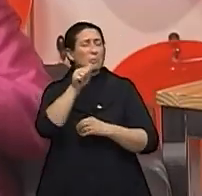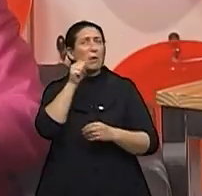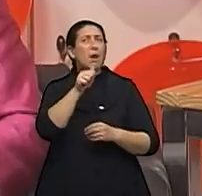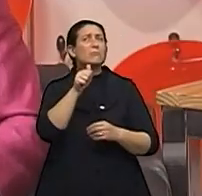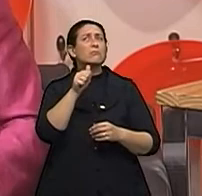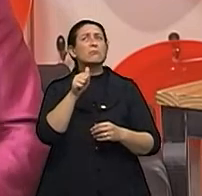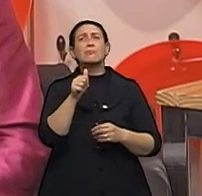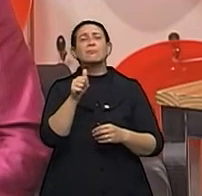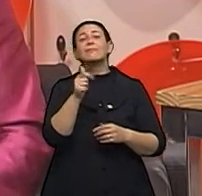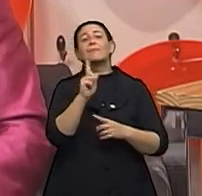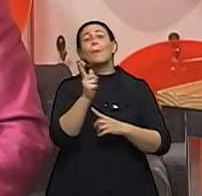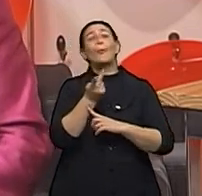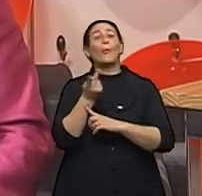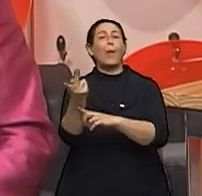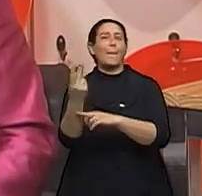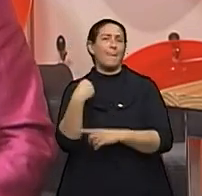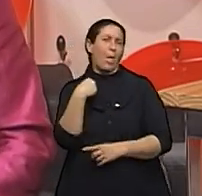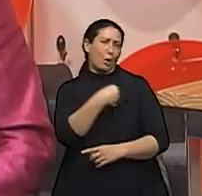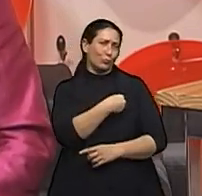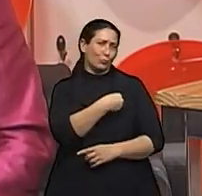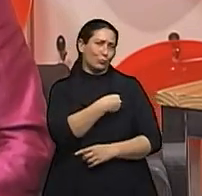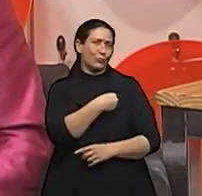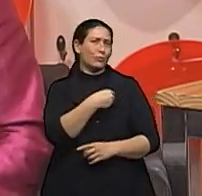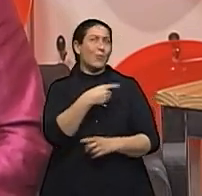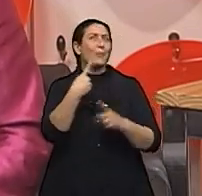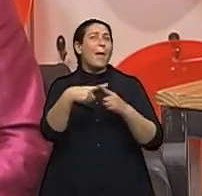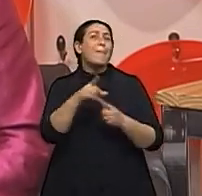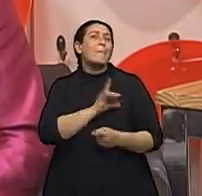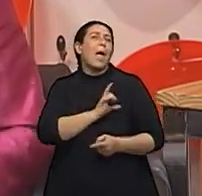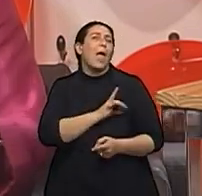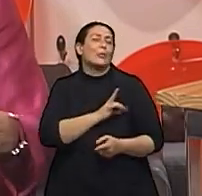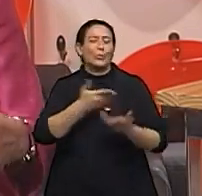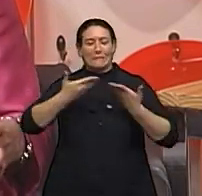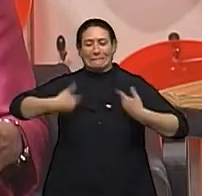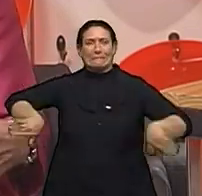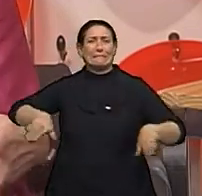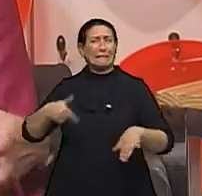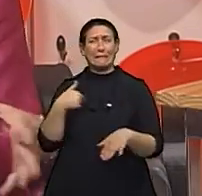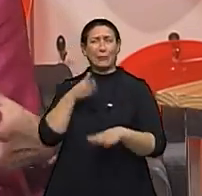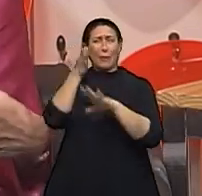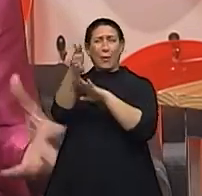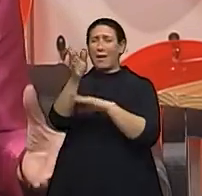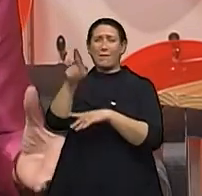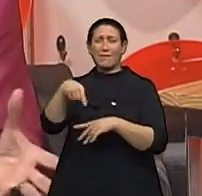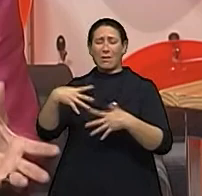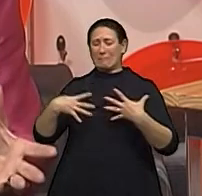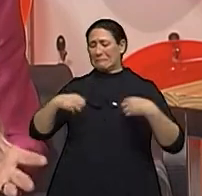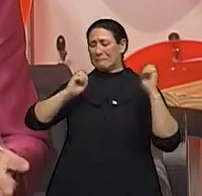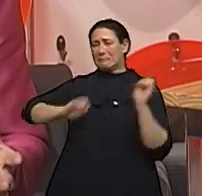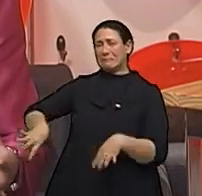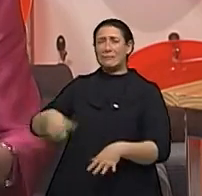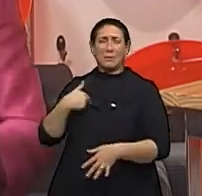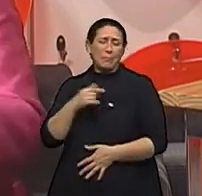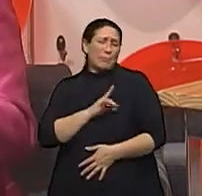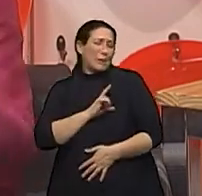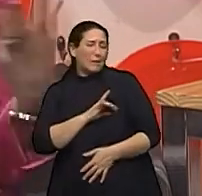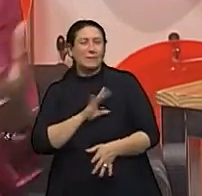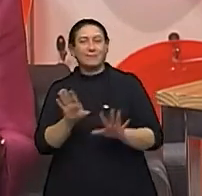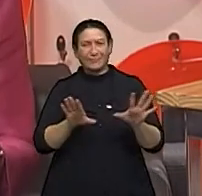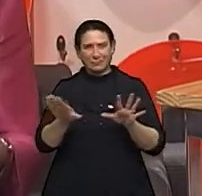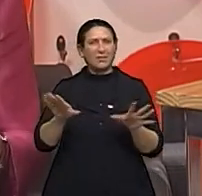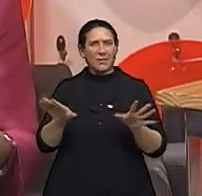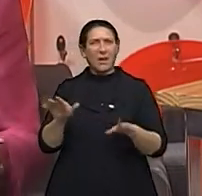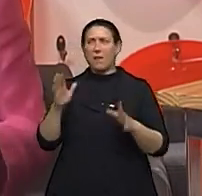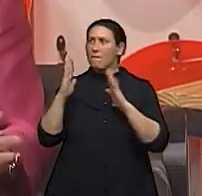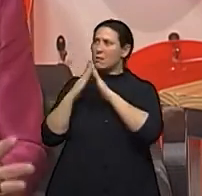procuravam o médico por medo da mutilação, em primeiro lugar, ah, se eu for lá, eles vão tirar minha mama, todas as minhas